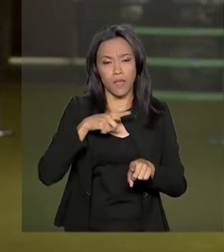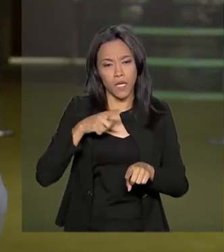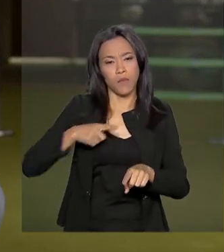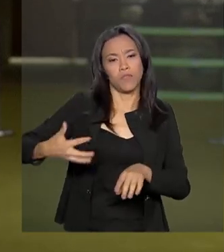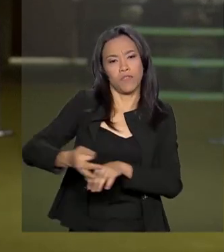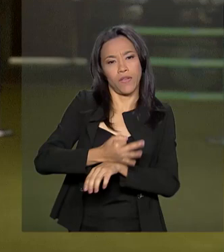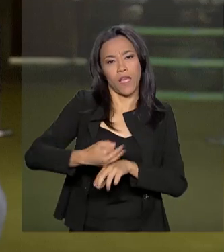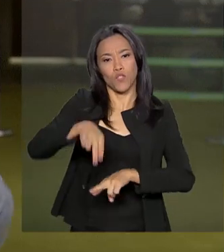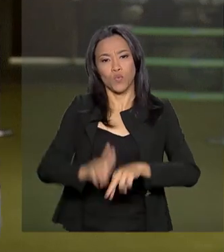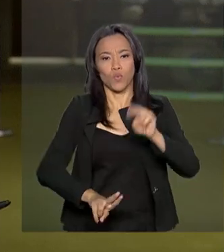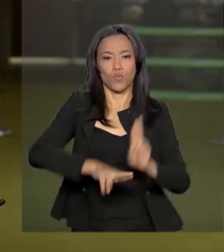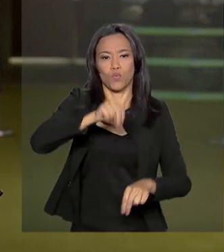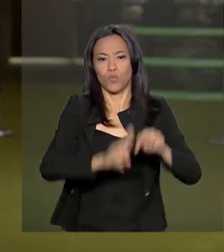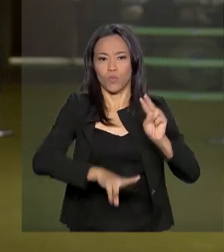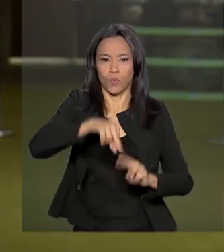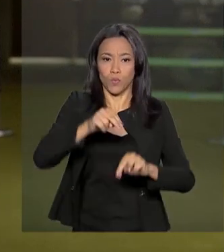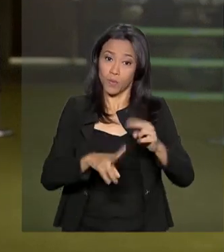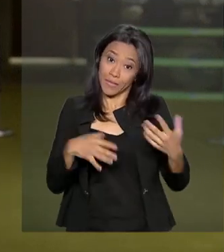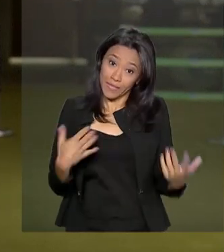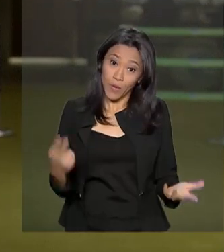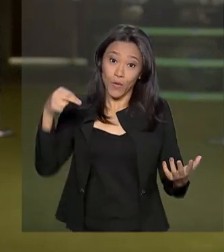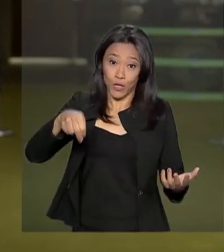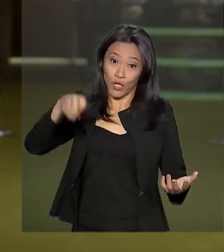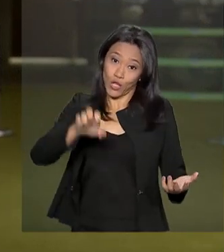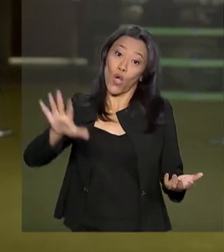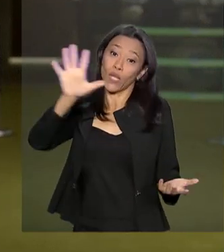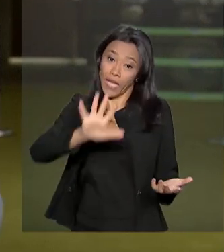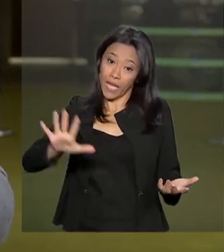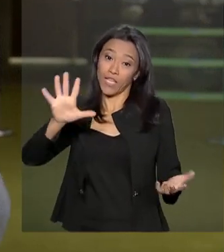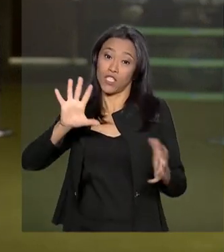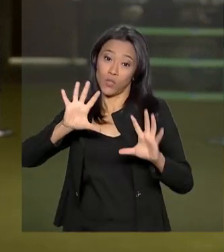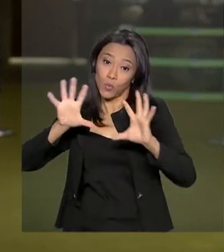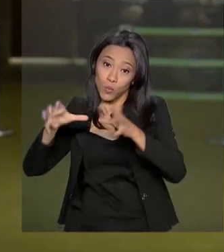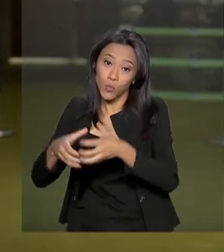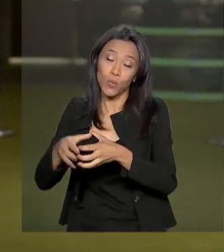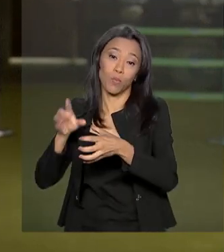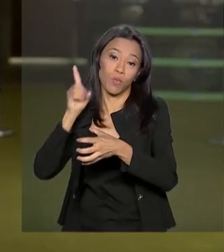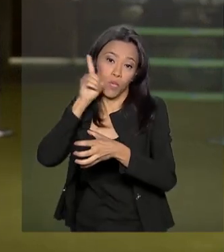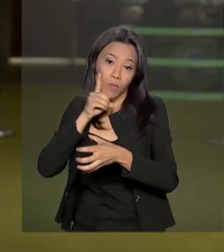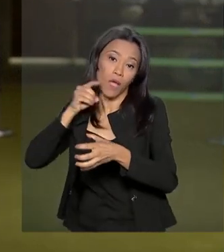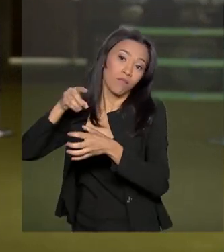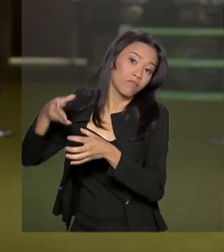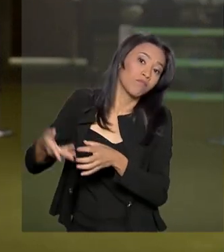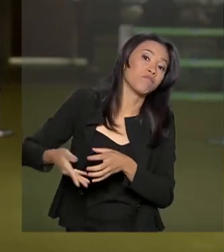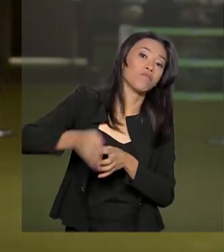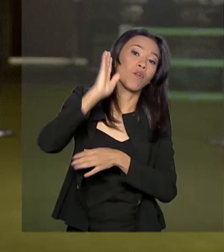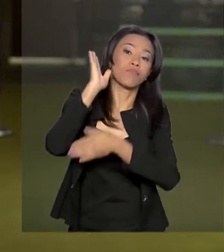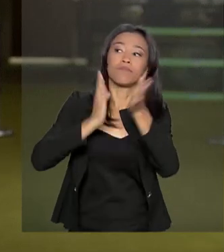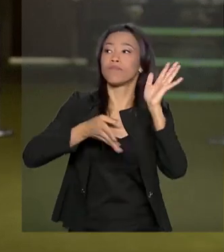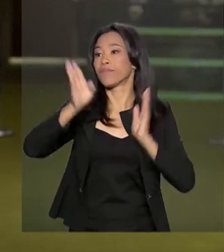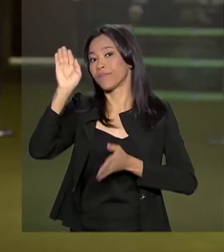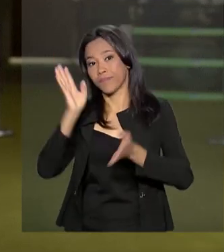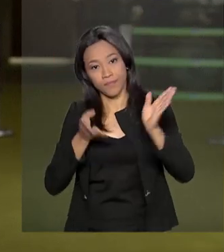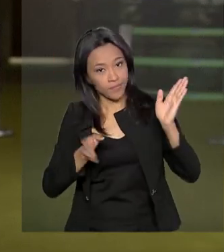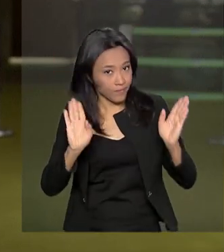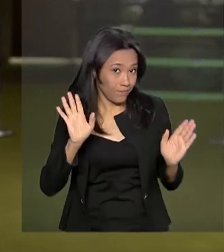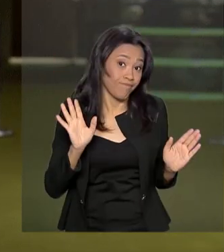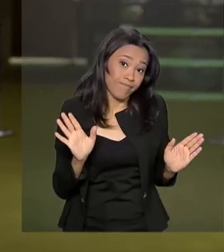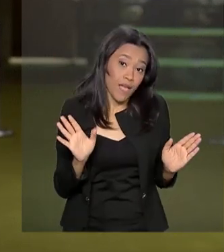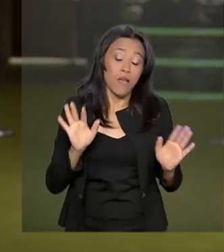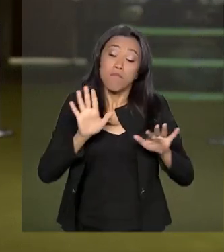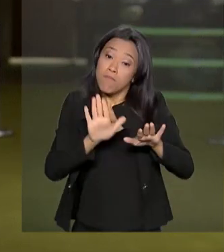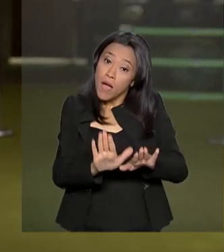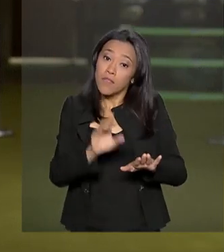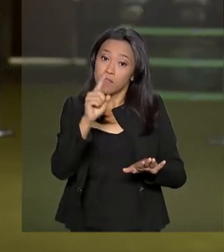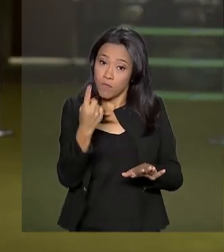das festas juninas, então a bancada do Nordeste deve se ausentar, mas o presidente da Comissão Especial, Marcelo Ramos, disse que vai ficar